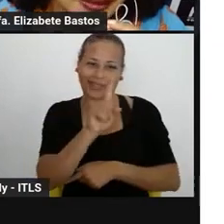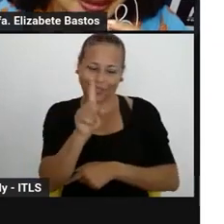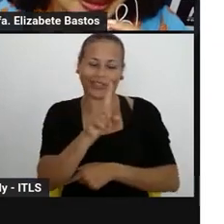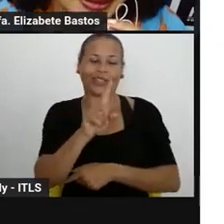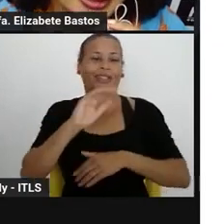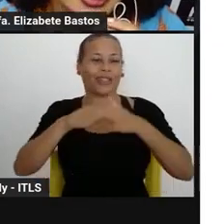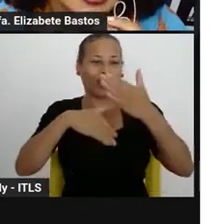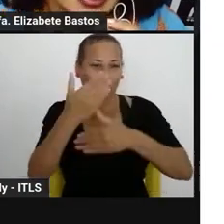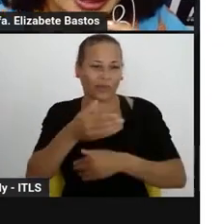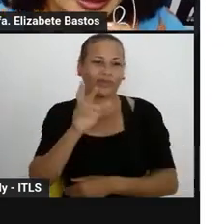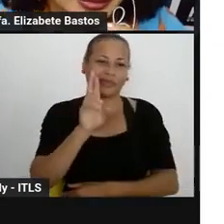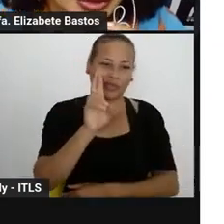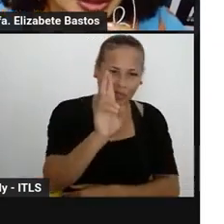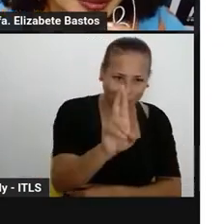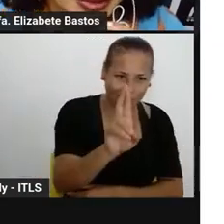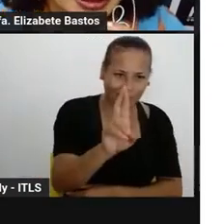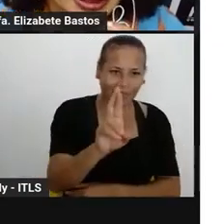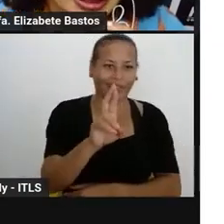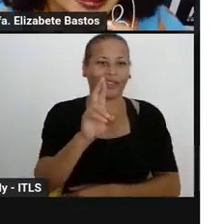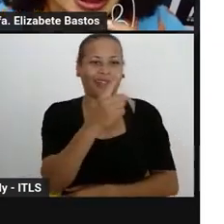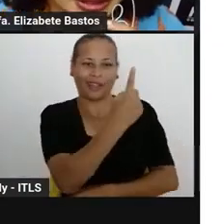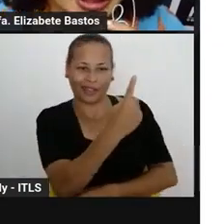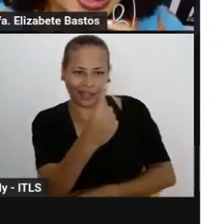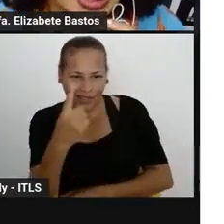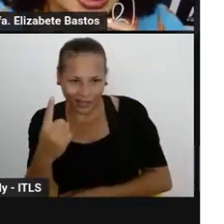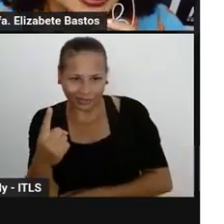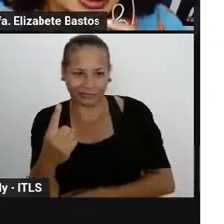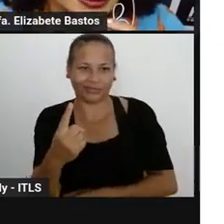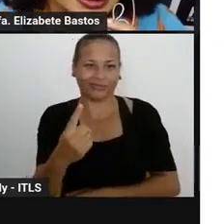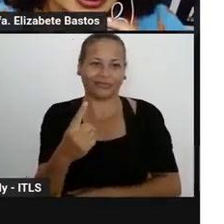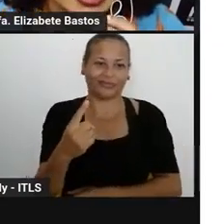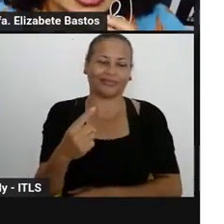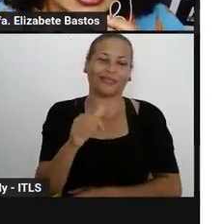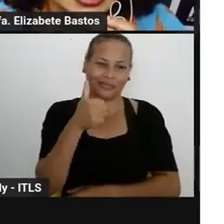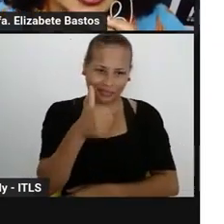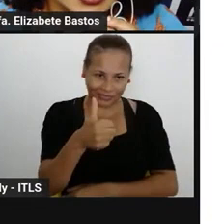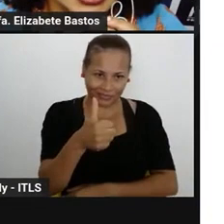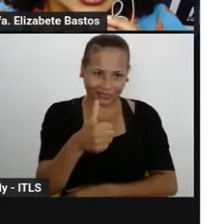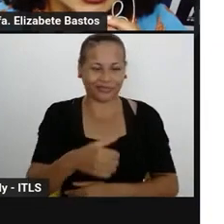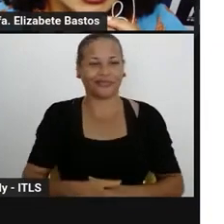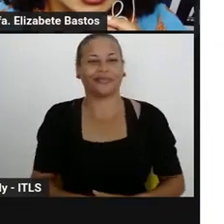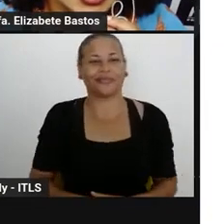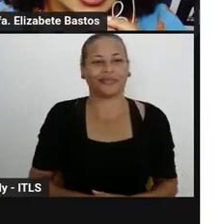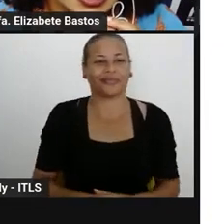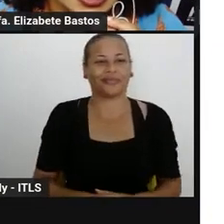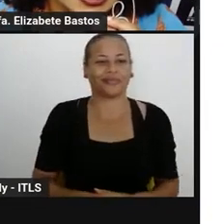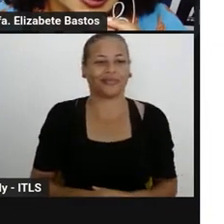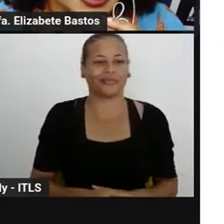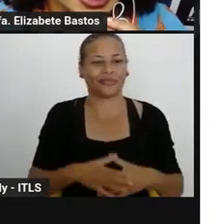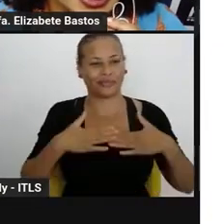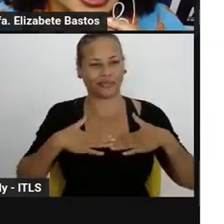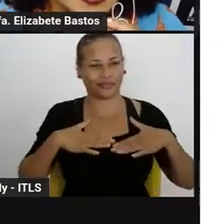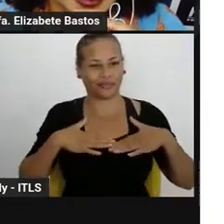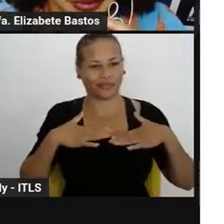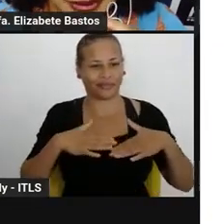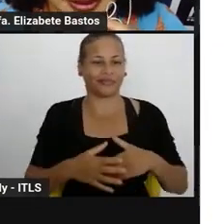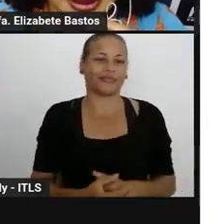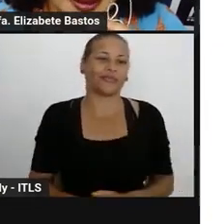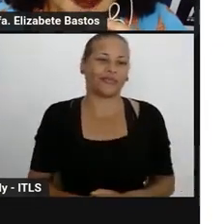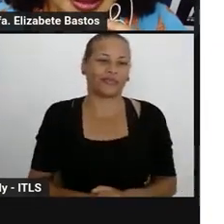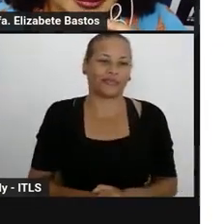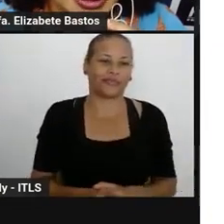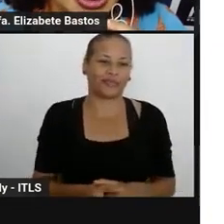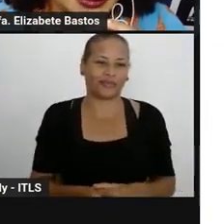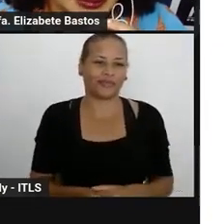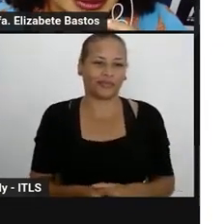registrando aqui para discutirmos internamente no departamento de ensino e encaminhar respostas